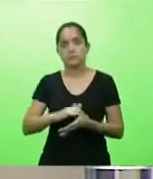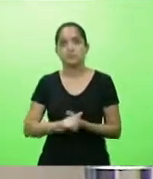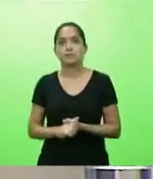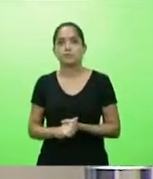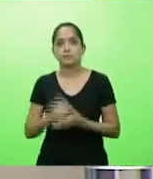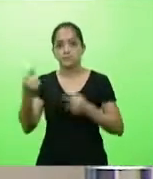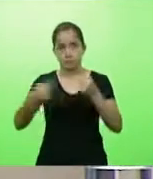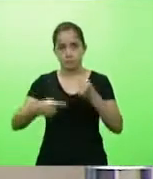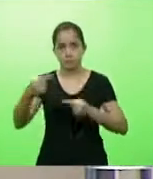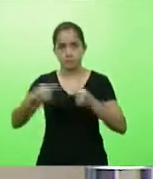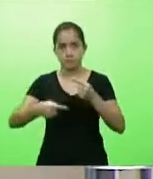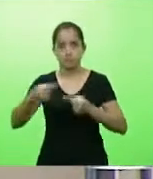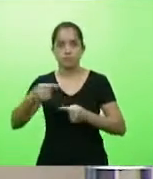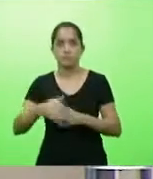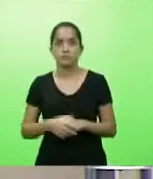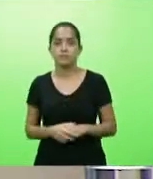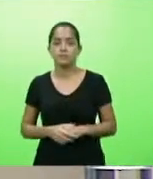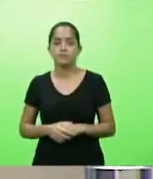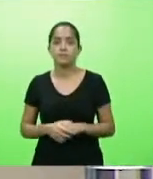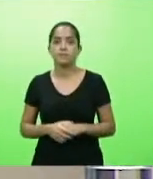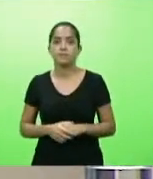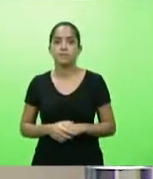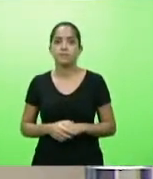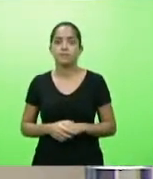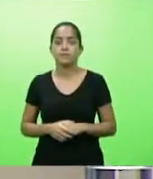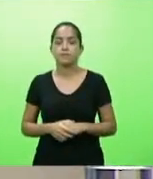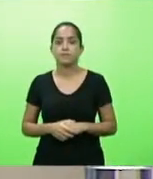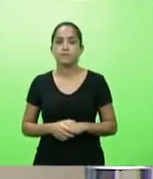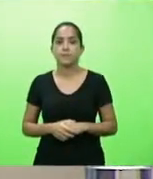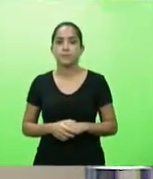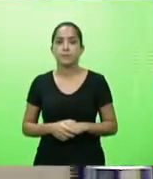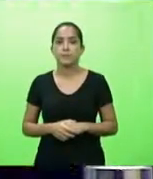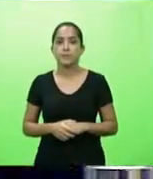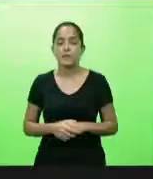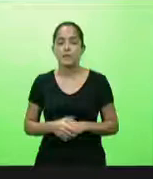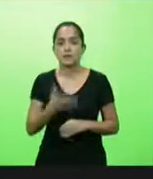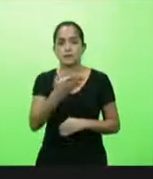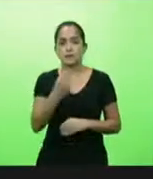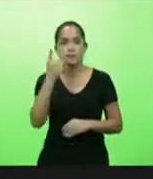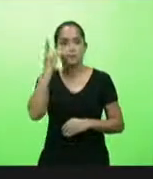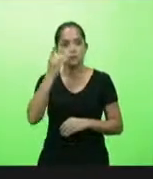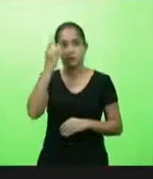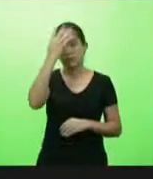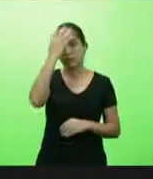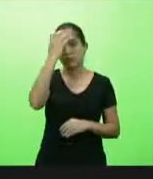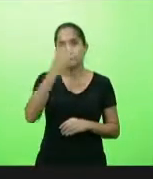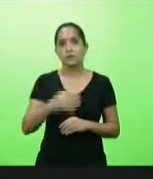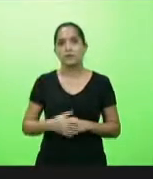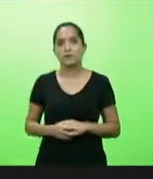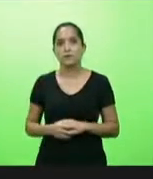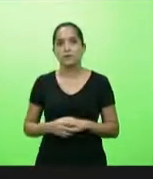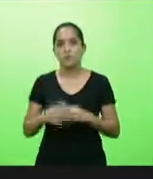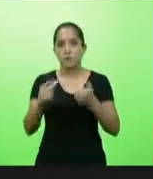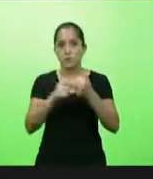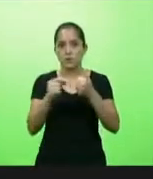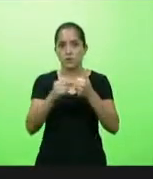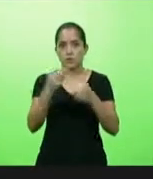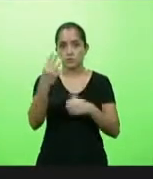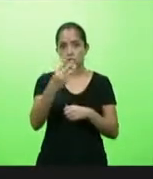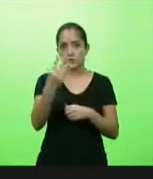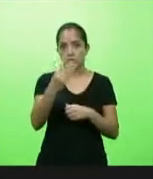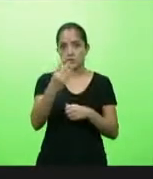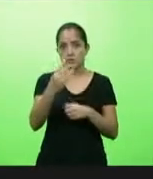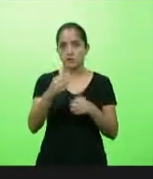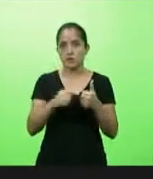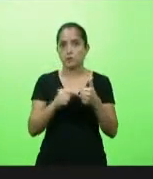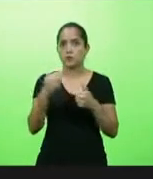Em discussão. Só para confirmar, senhor presidente, por favor. Deputado Ismael dos Santos. O artigo 3º e o